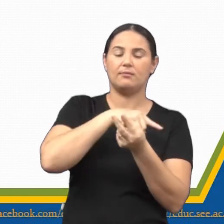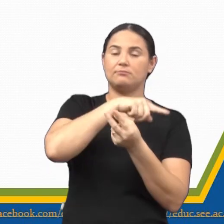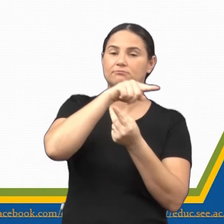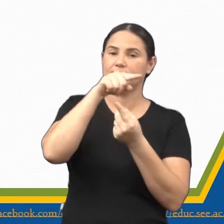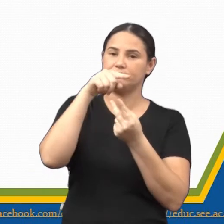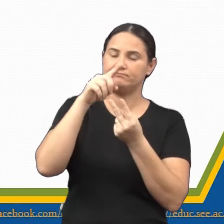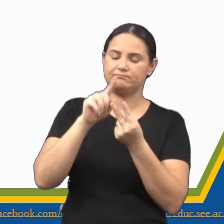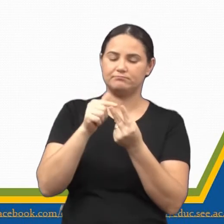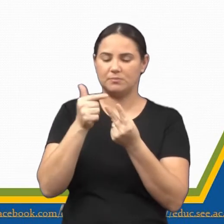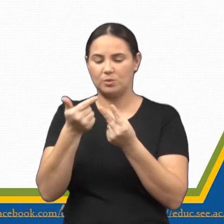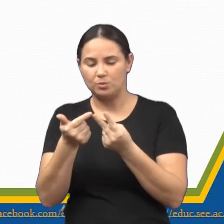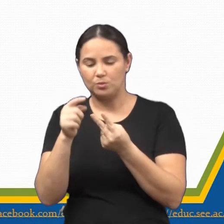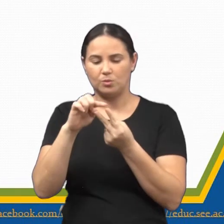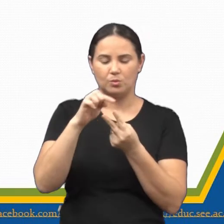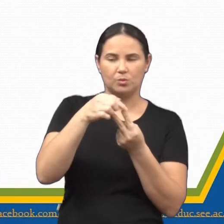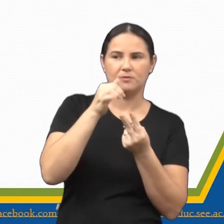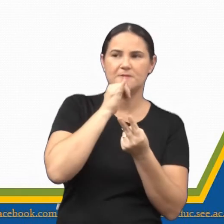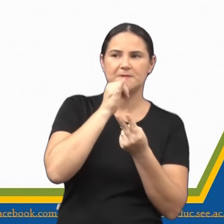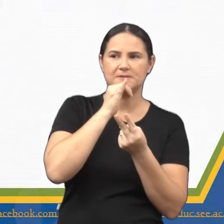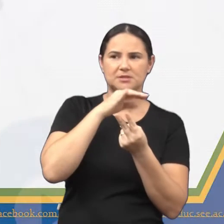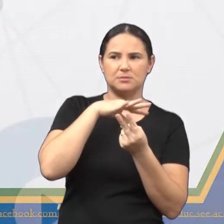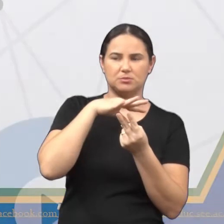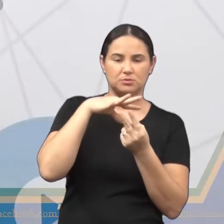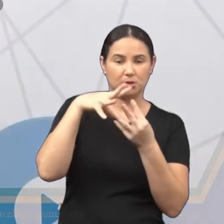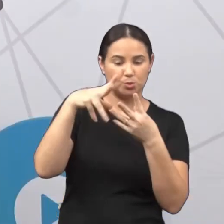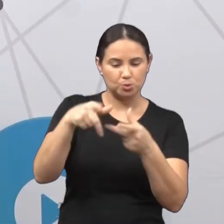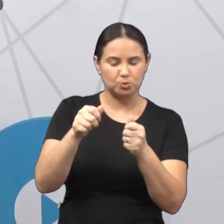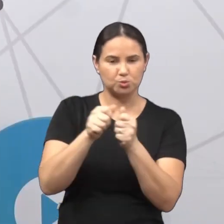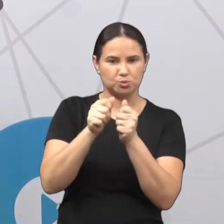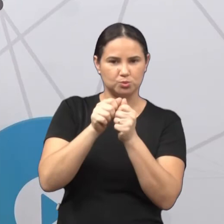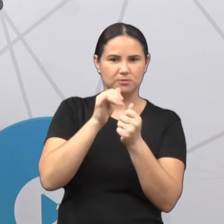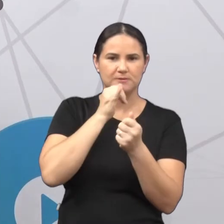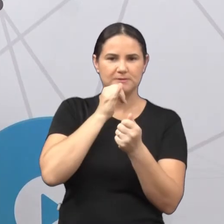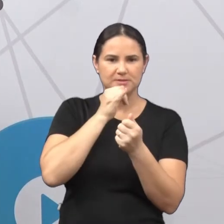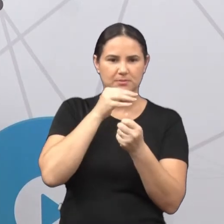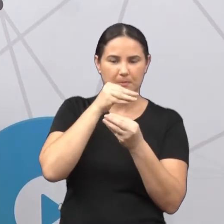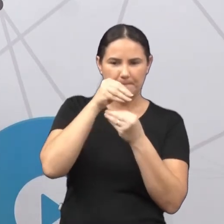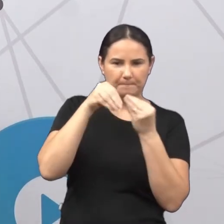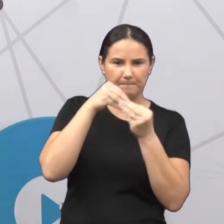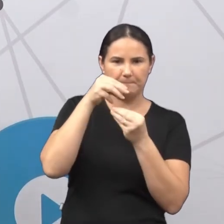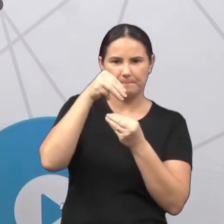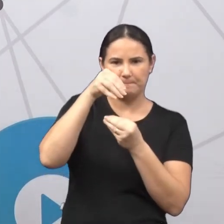o outro. Às vezes, têm todos juntos. Vamos ver mais um pouquinho?